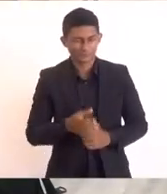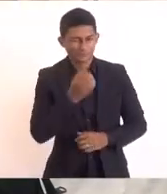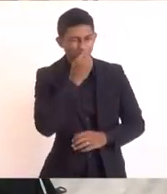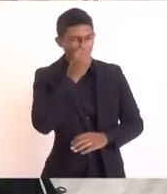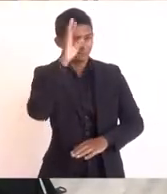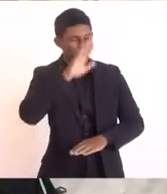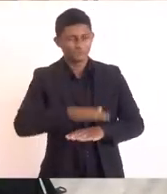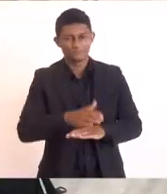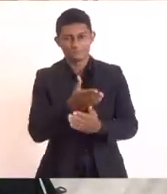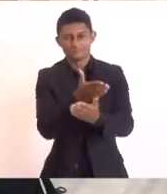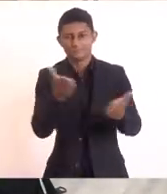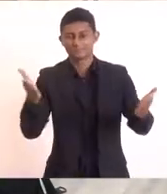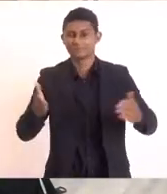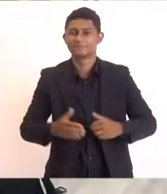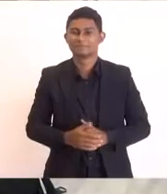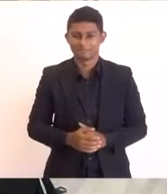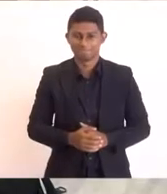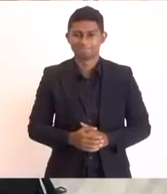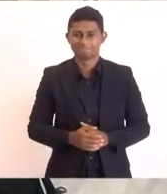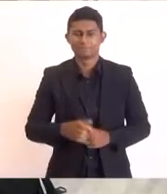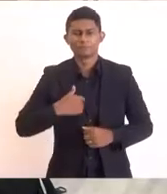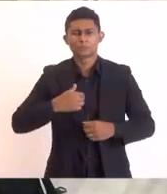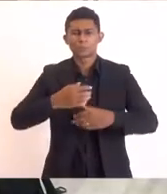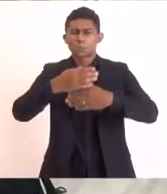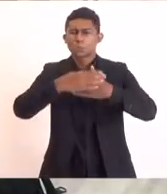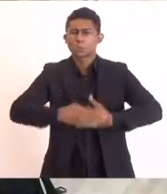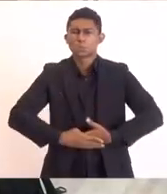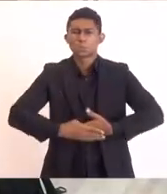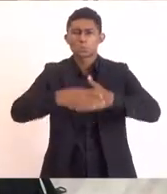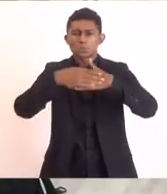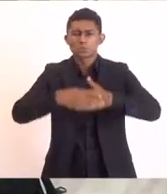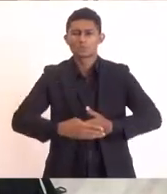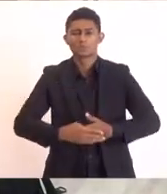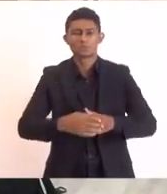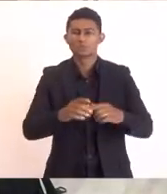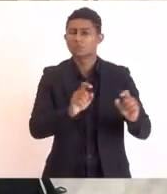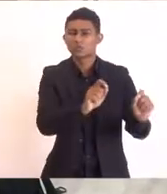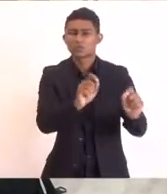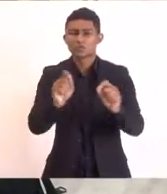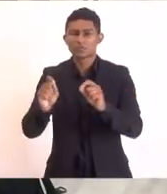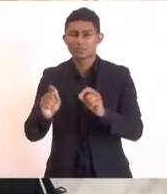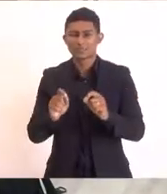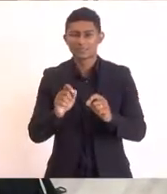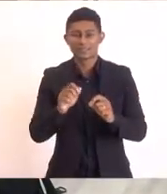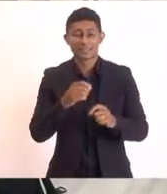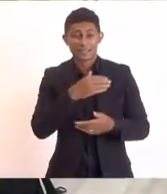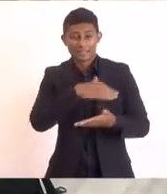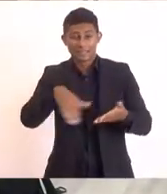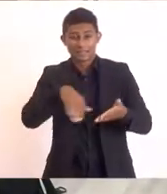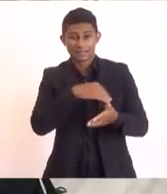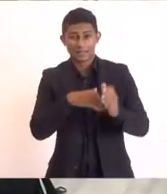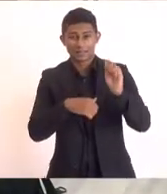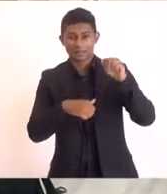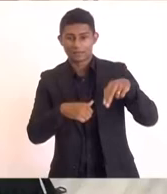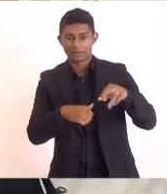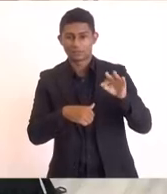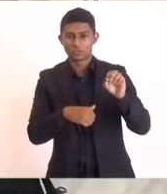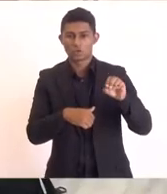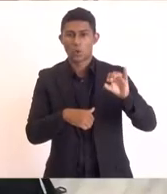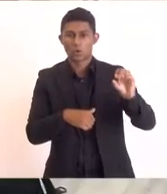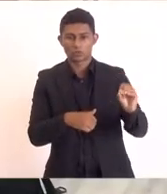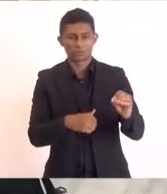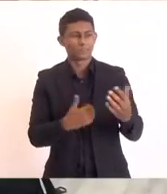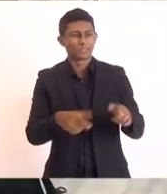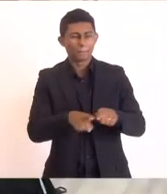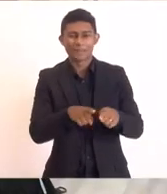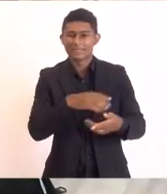a todos quero cumprimentar aqui o secretário Antônio Pérez cumprimentando Antônio Pérez cumprimentar todos os